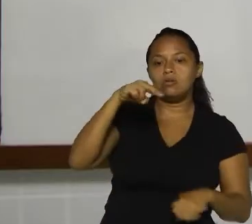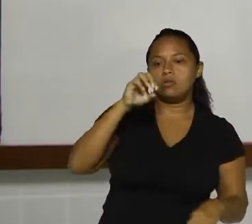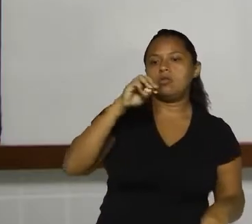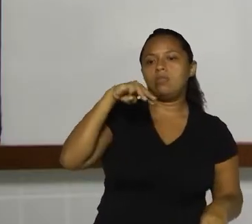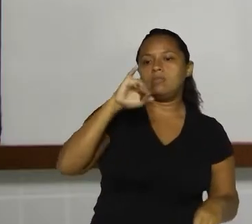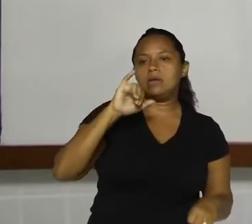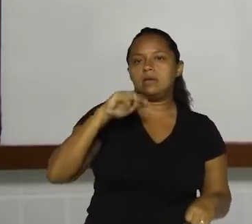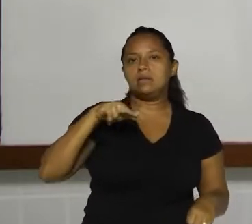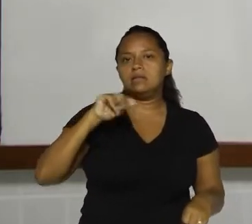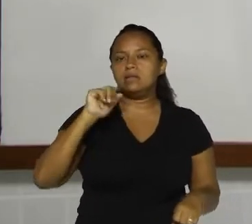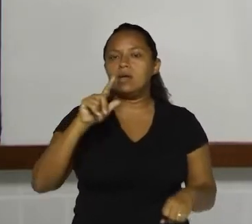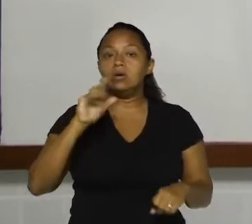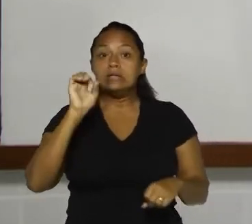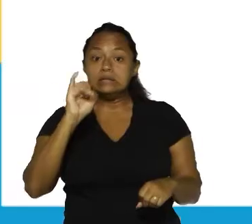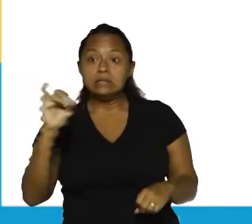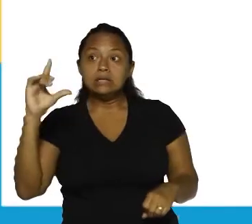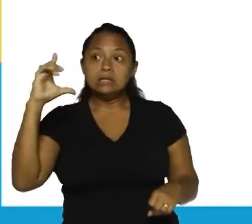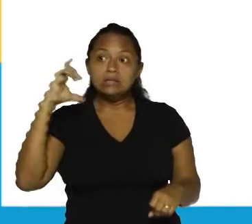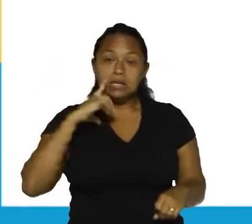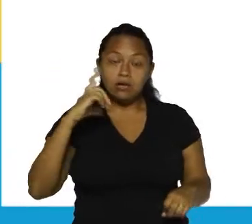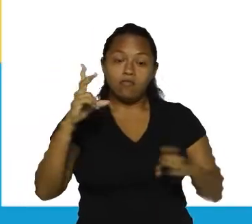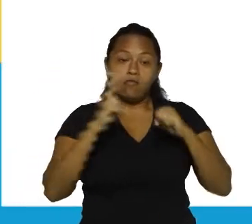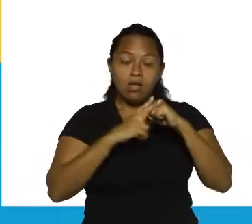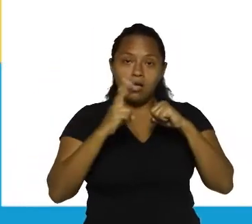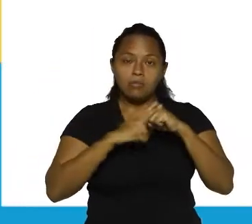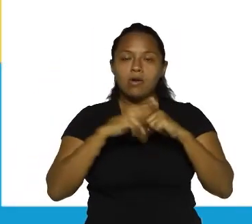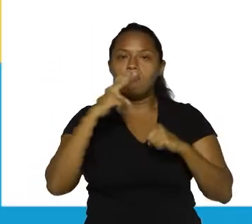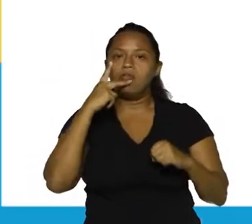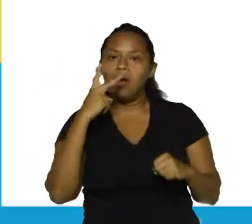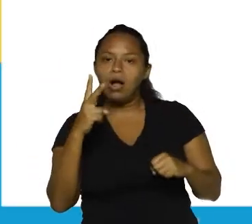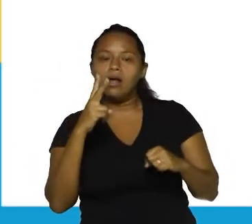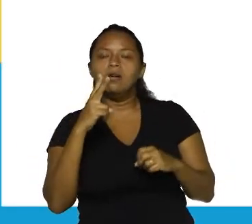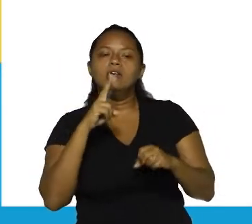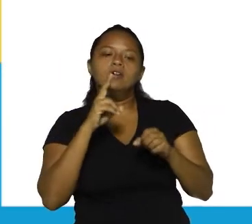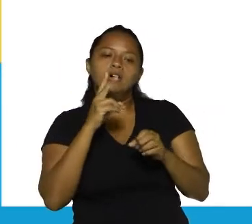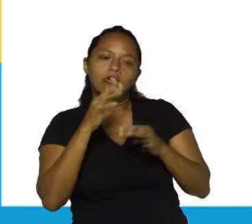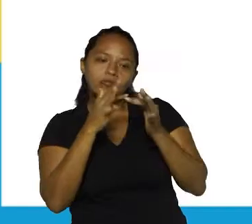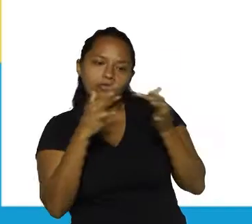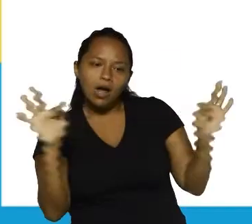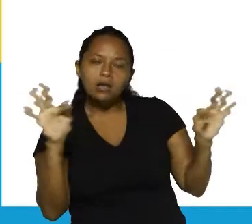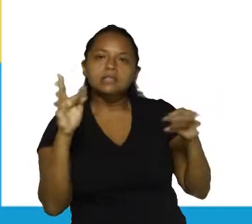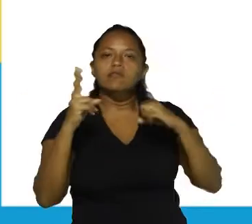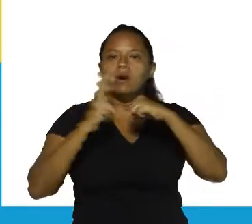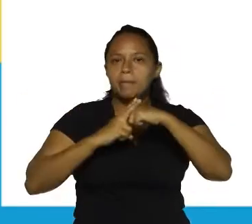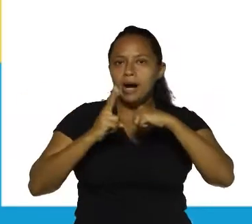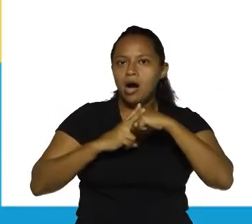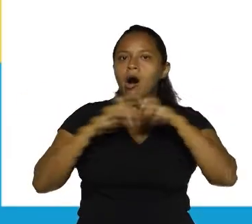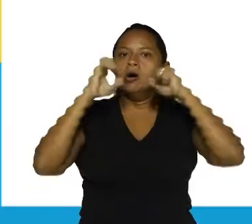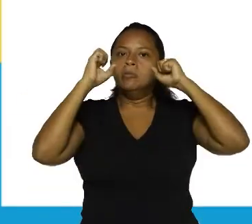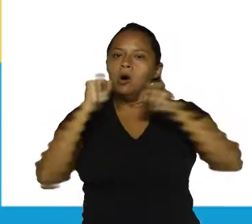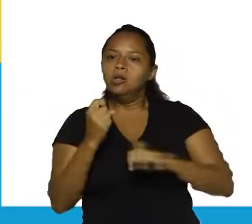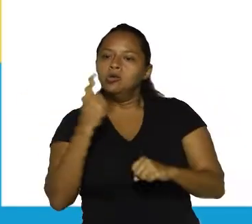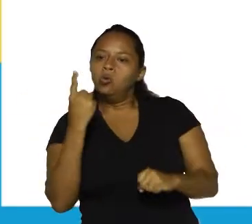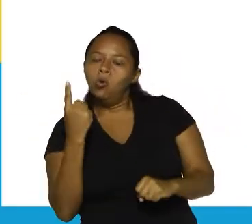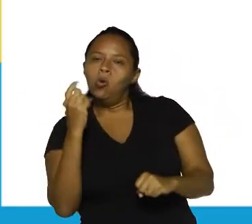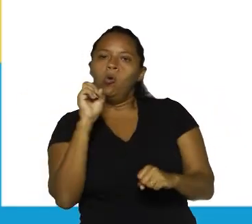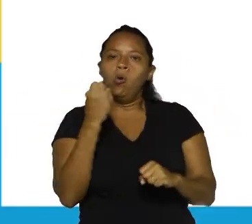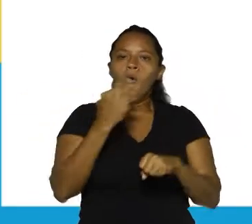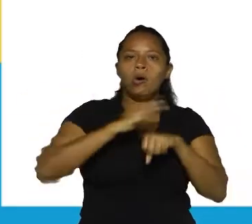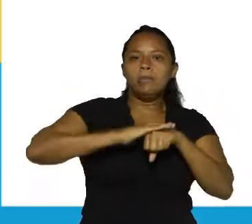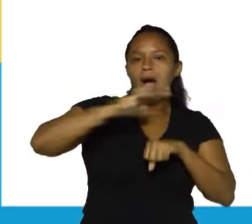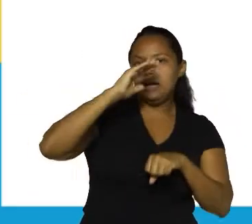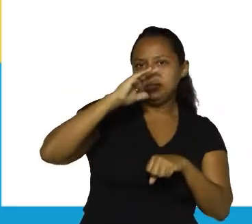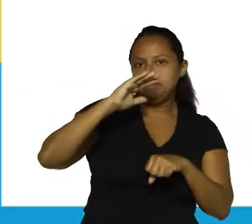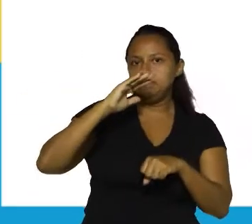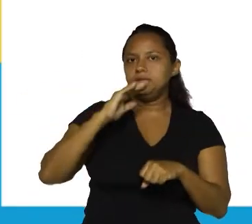Quando a frase tem verbo, nós a chamamos de frase verbal. Pode ter um ou mais. Se eu